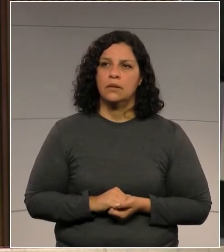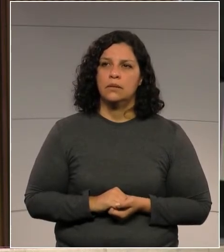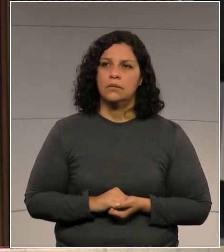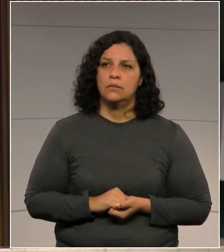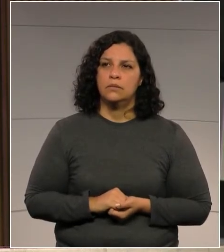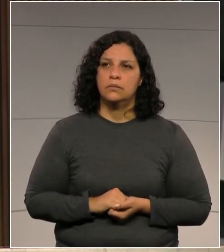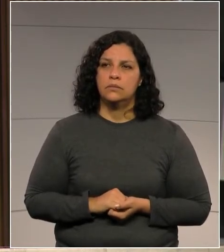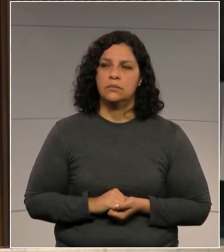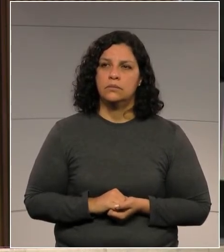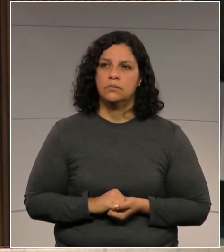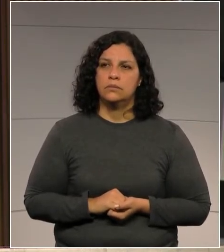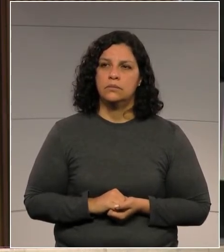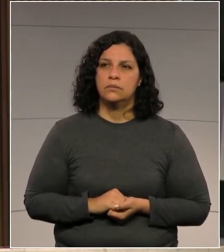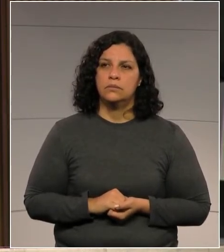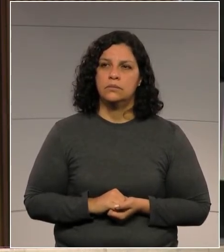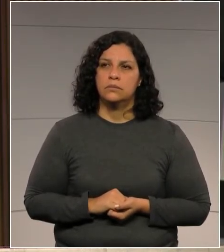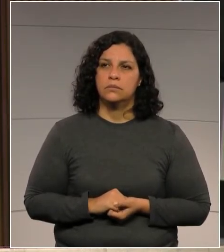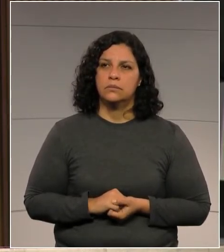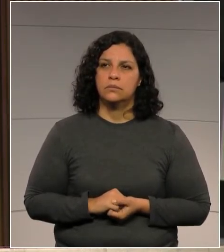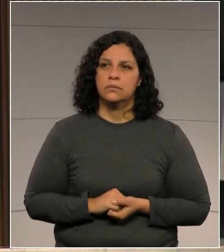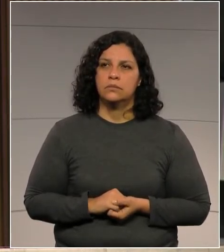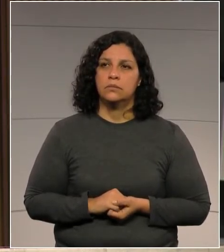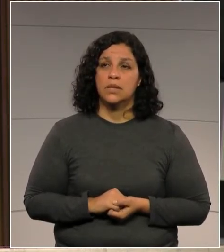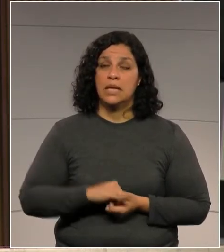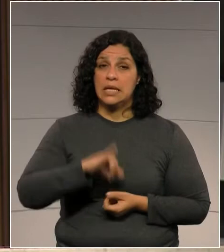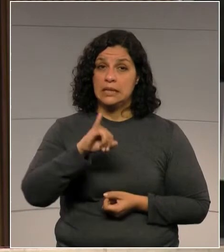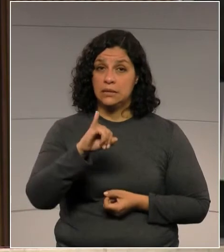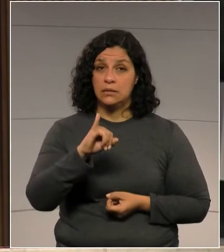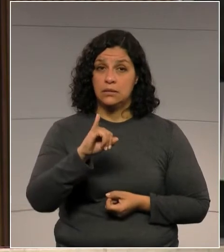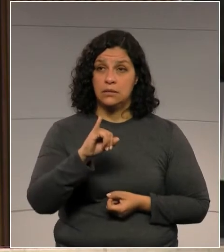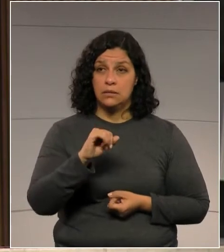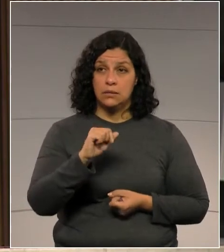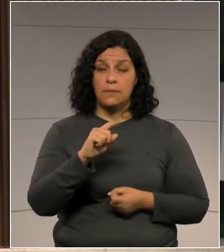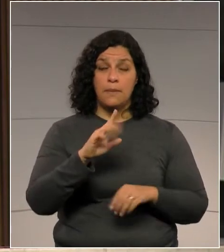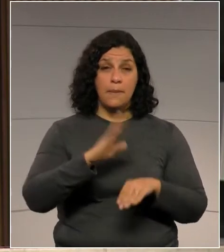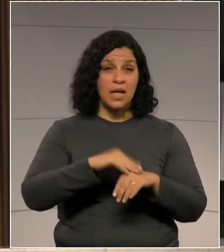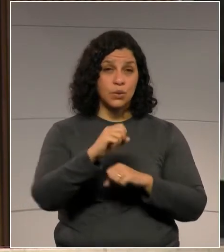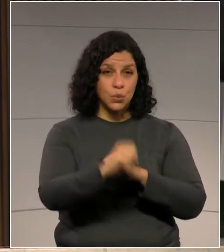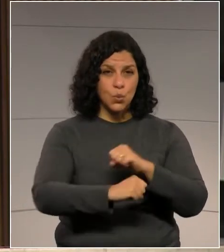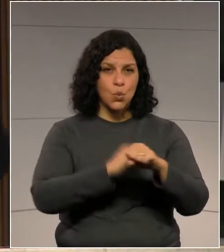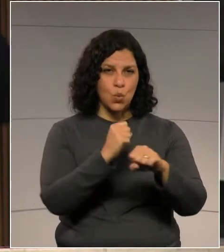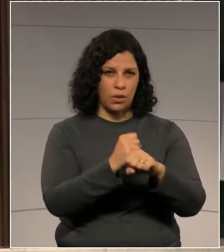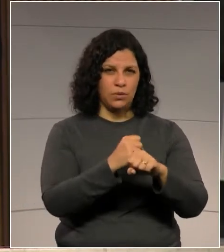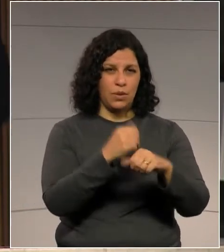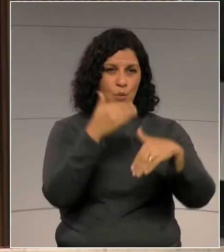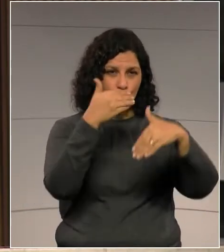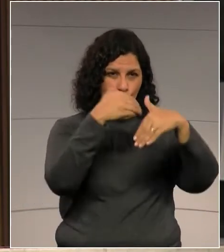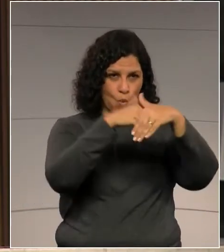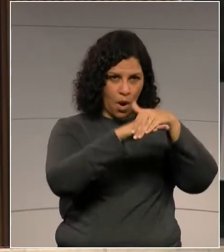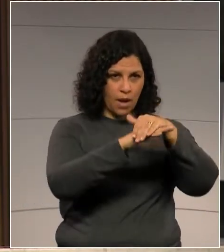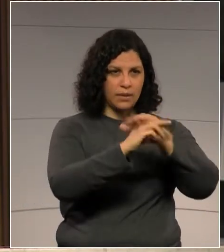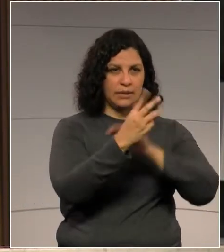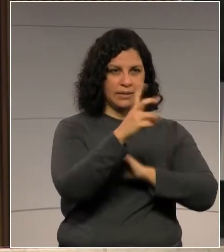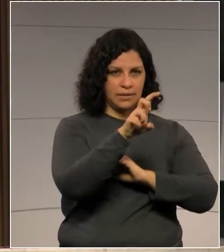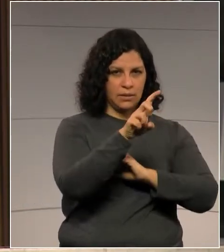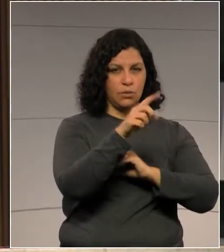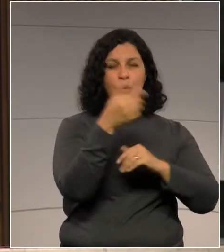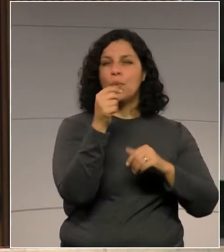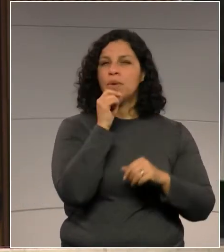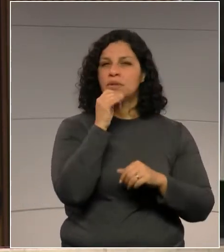Se ultrapassar um ano da contribuição, dos 35, reduz um da idade.